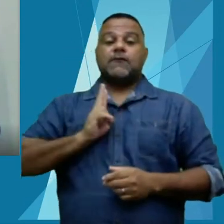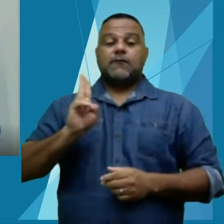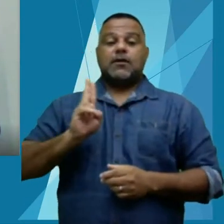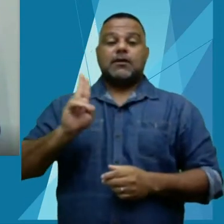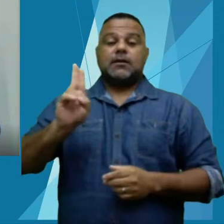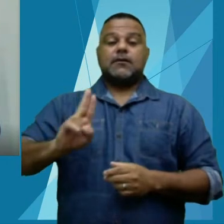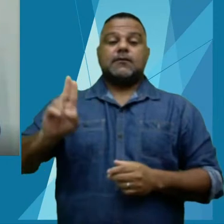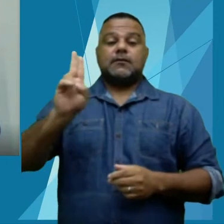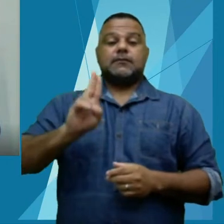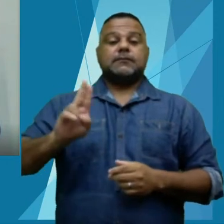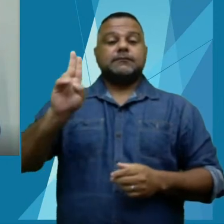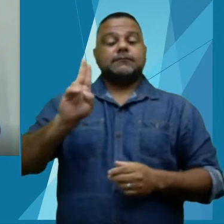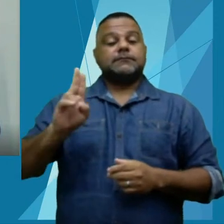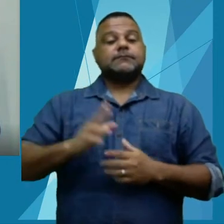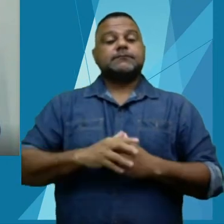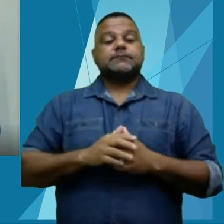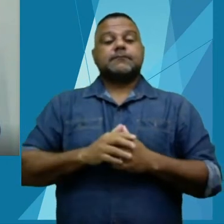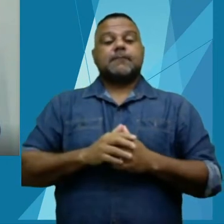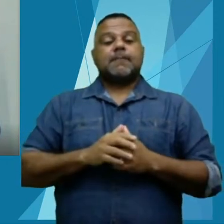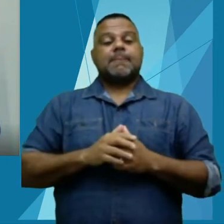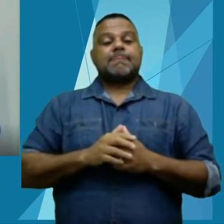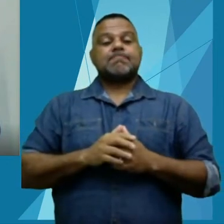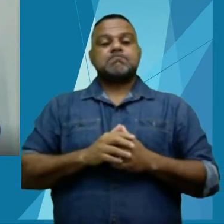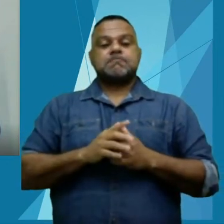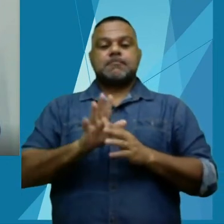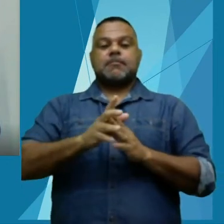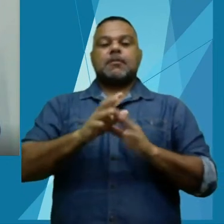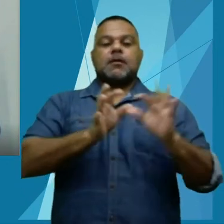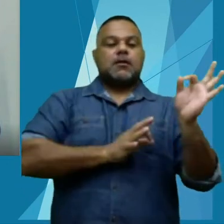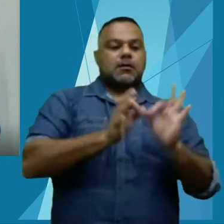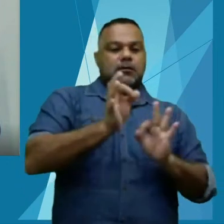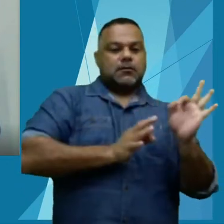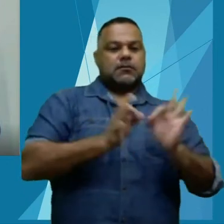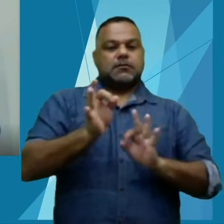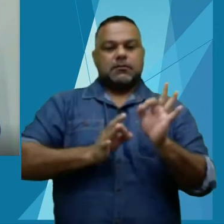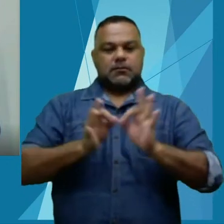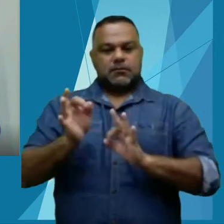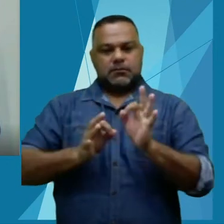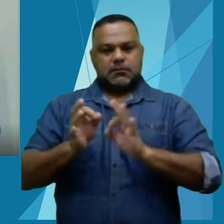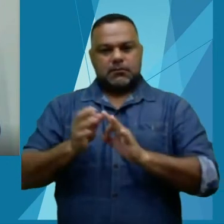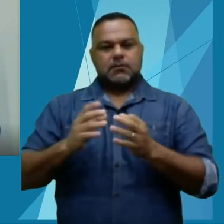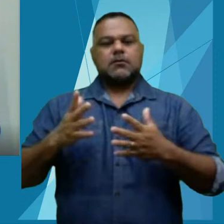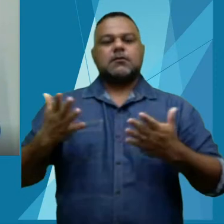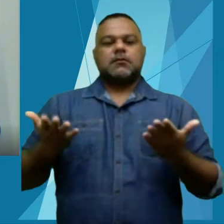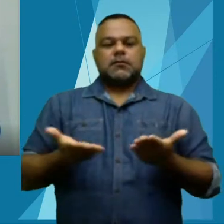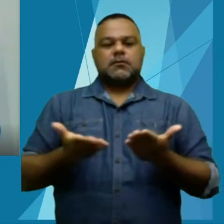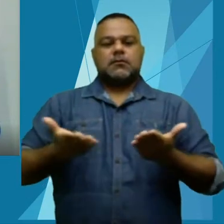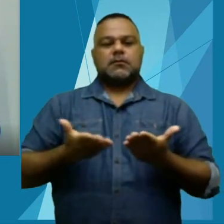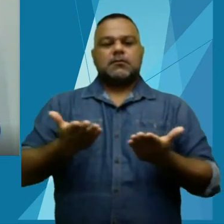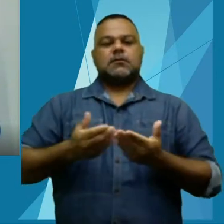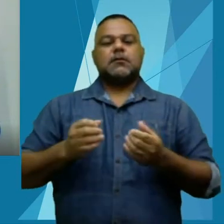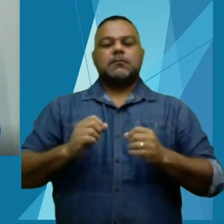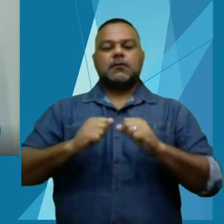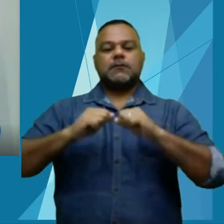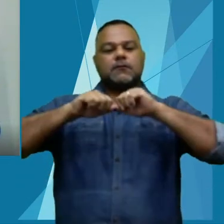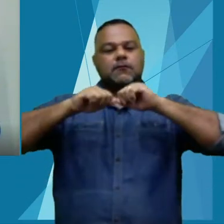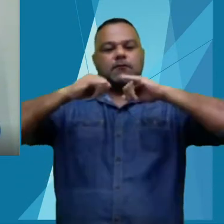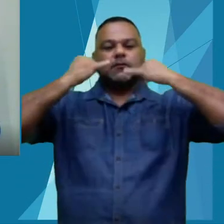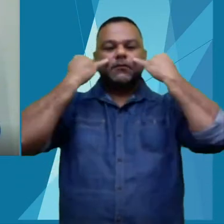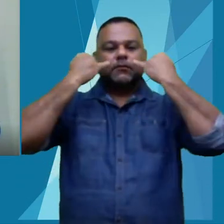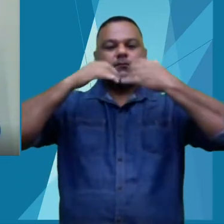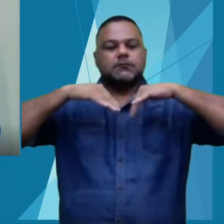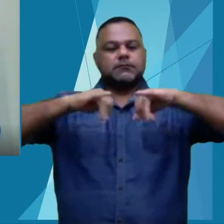o nosso sistema de informação, a estrutura planejada para que fosse transmitido, para que a gente